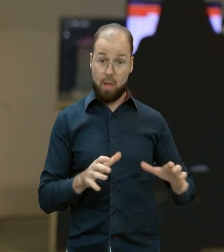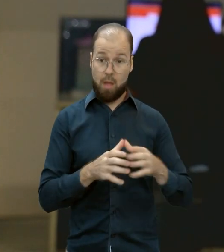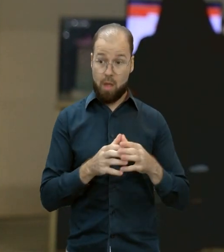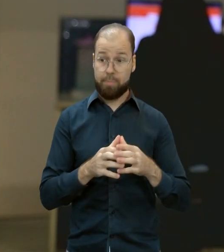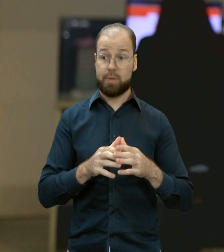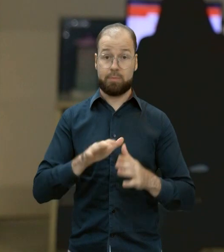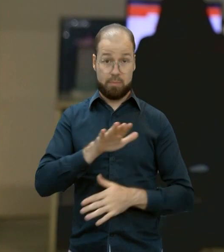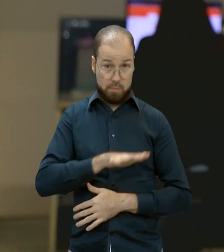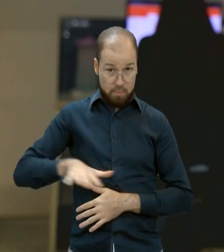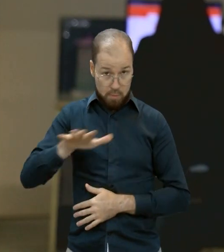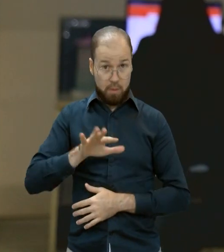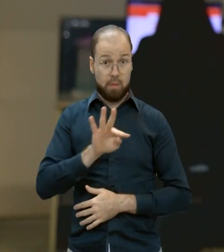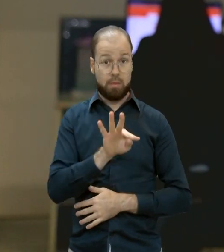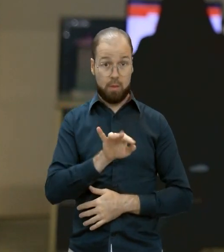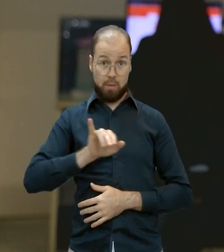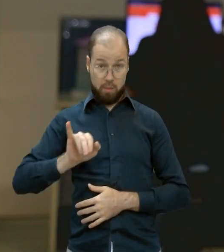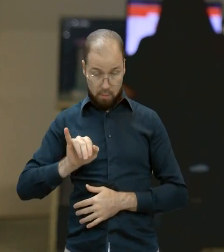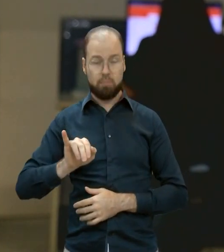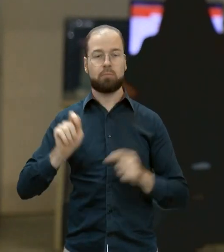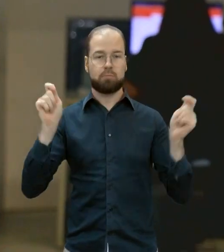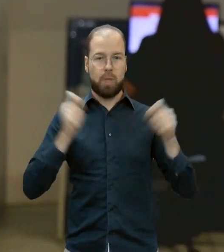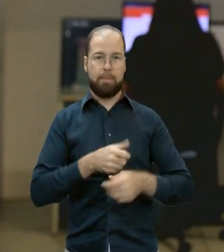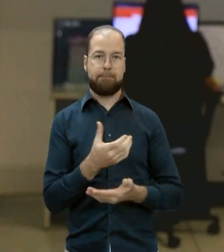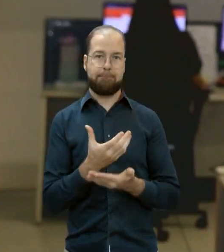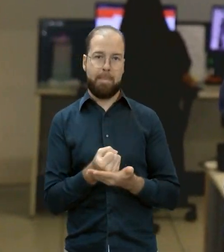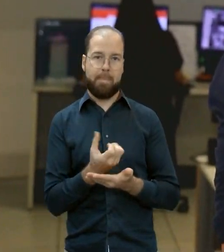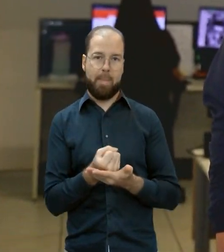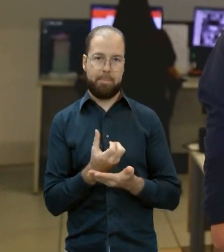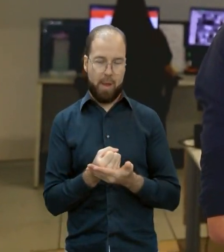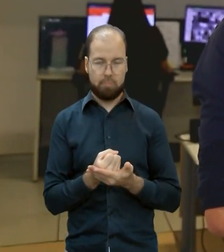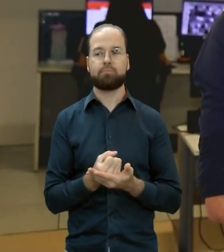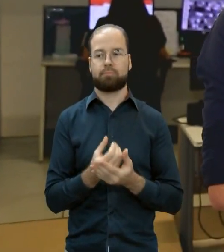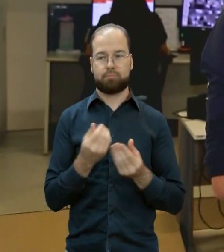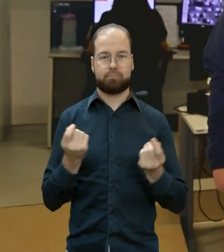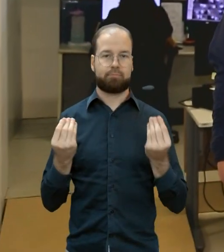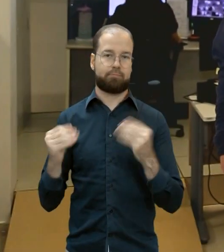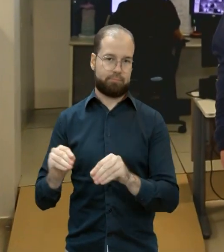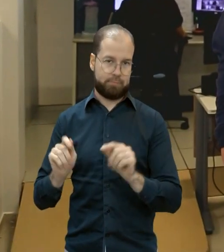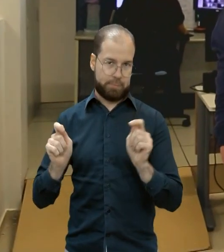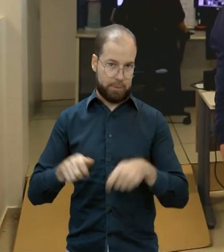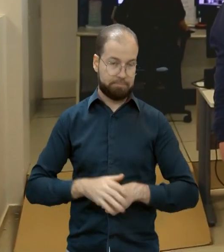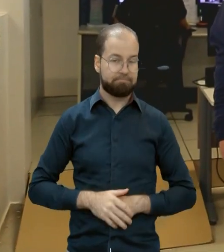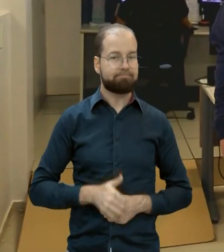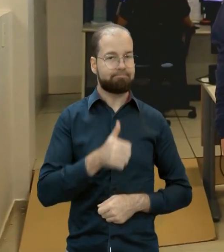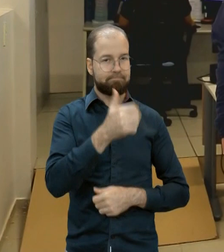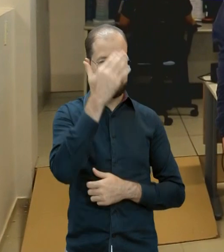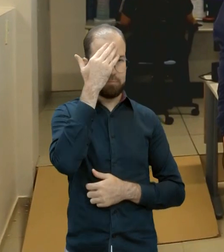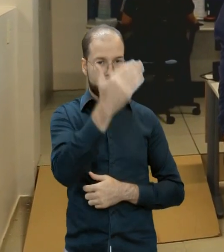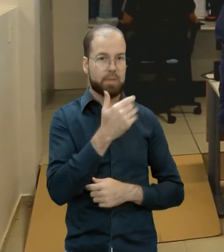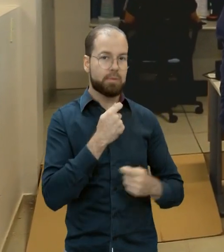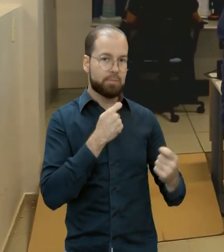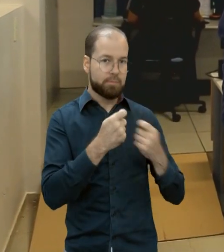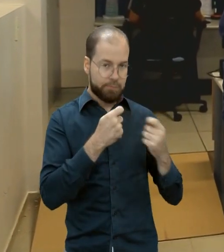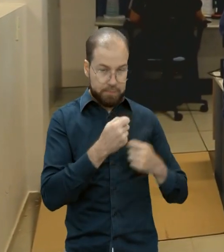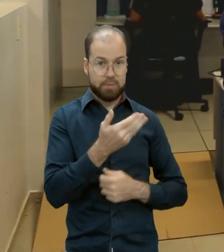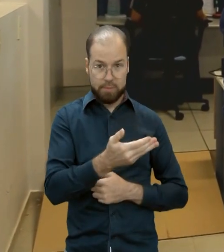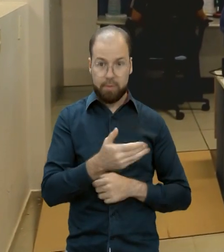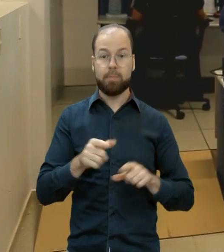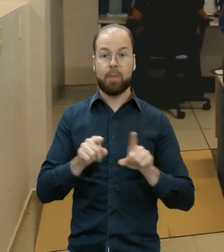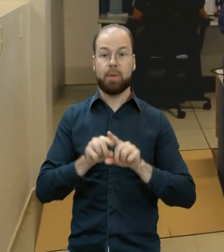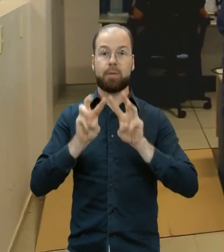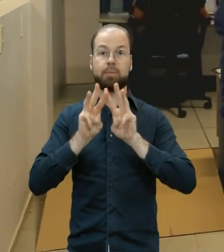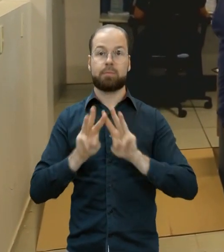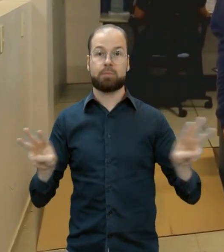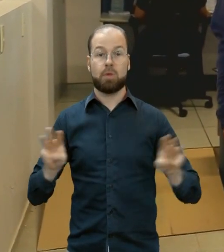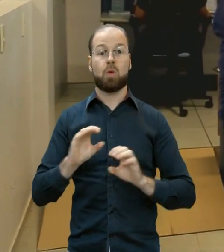em contato com você e fazer o download na sua máquina. Maravilha, obrigado pela entrevista. Além desse site que o Guilherme acabou de dizer, acesse o site da